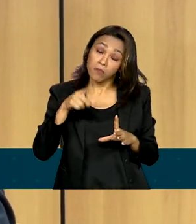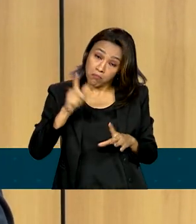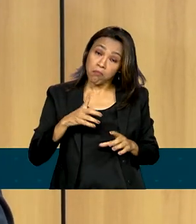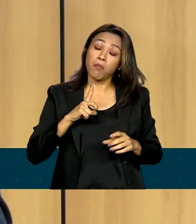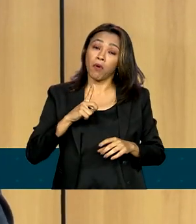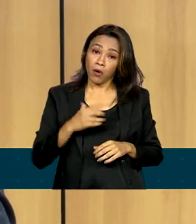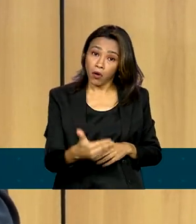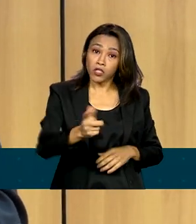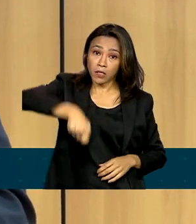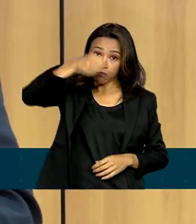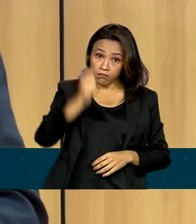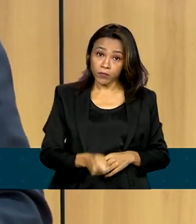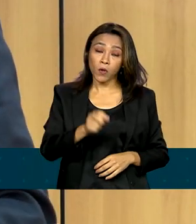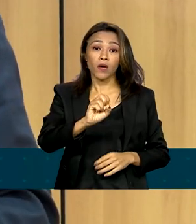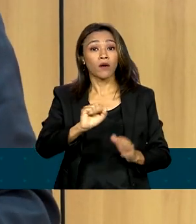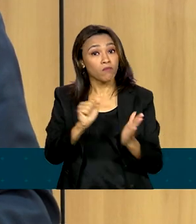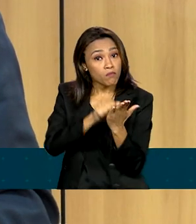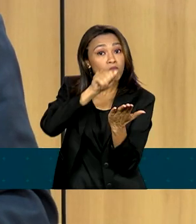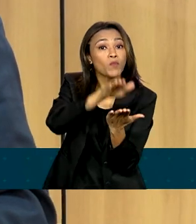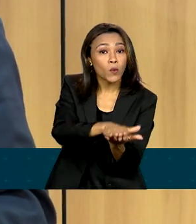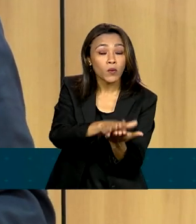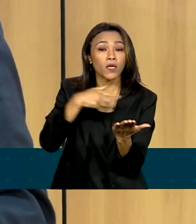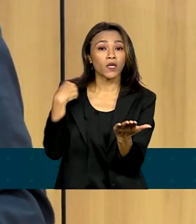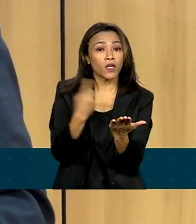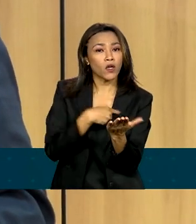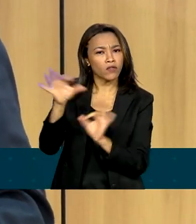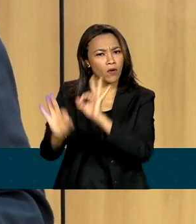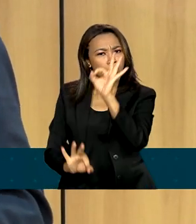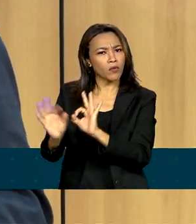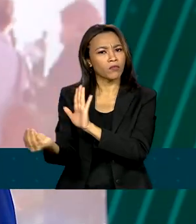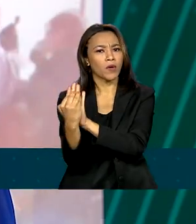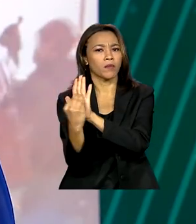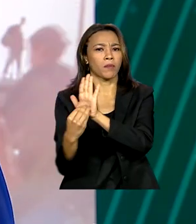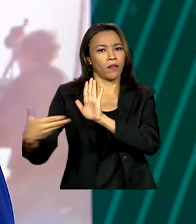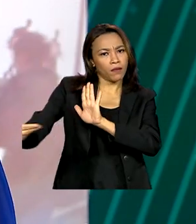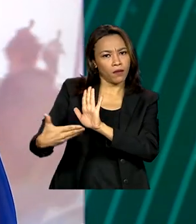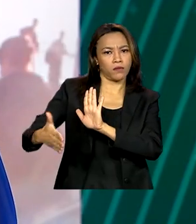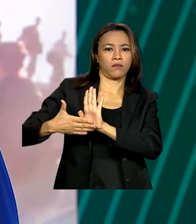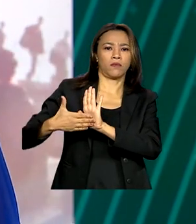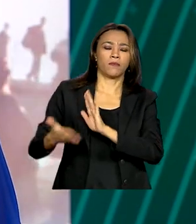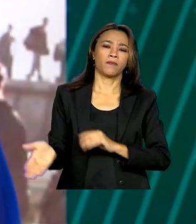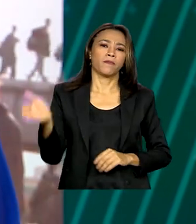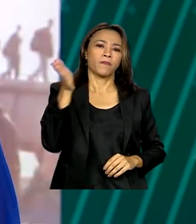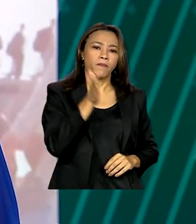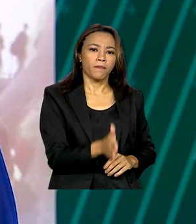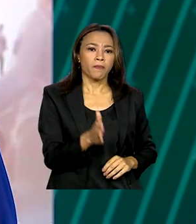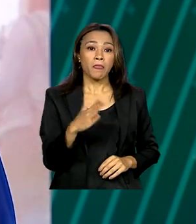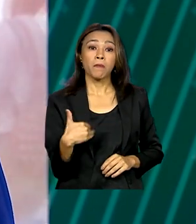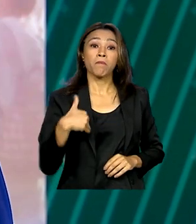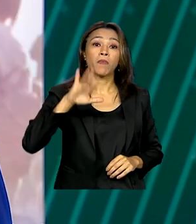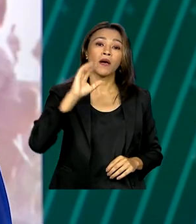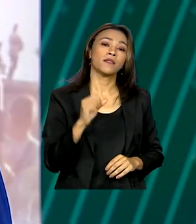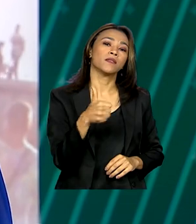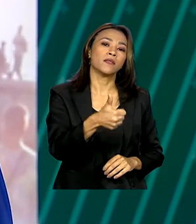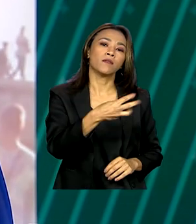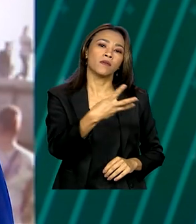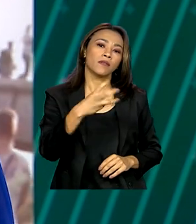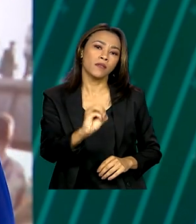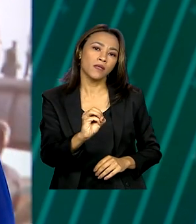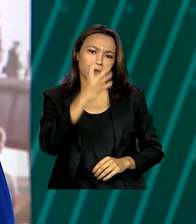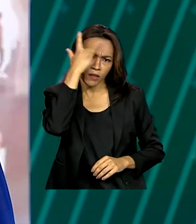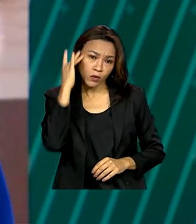sobretudo multa, que nós estabelecemos nessa proposta. Mais de 130 pessoas